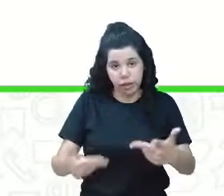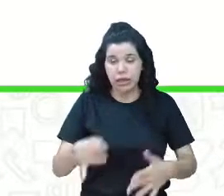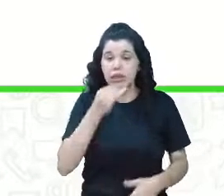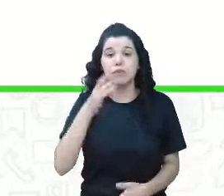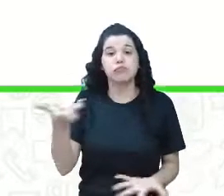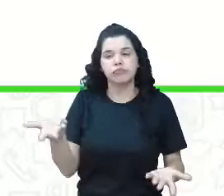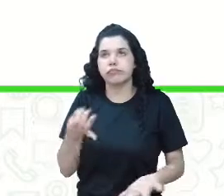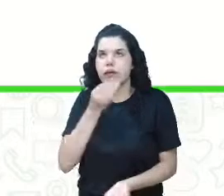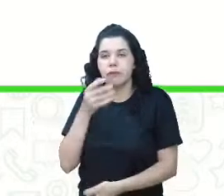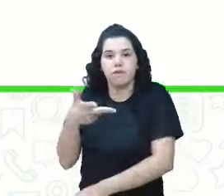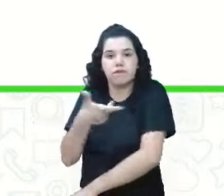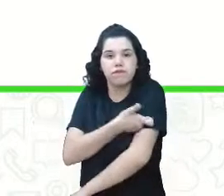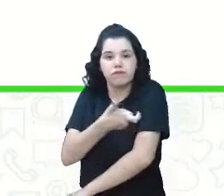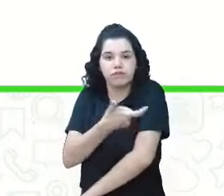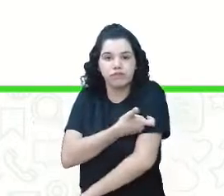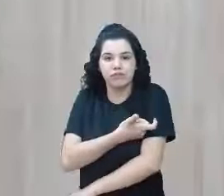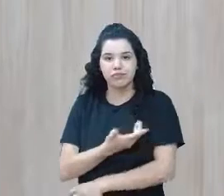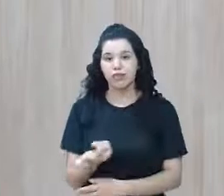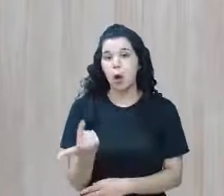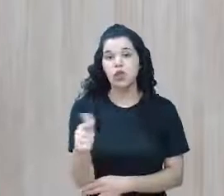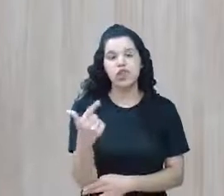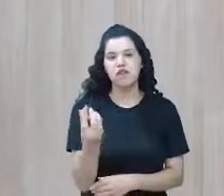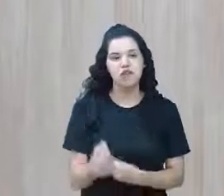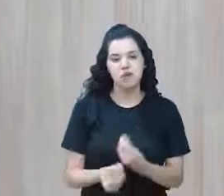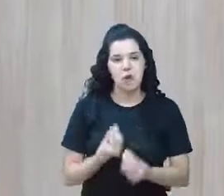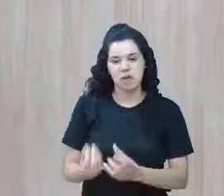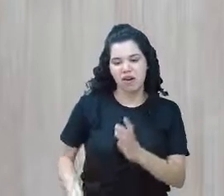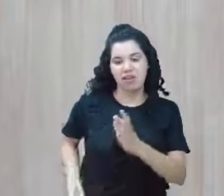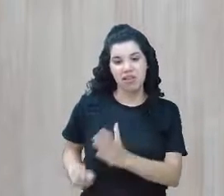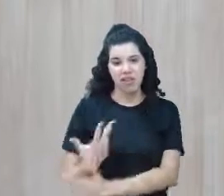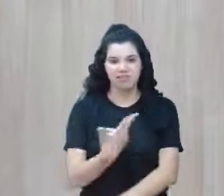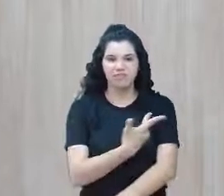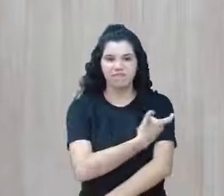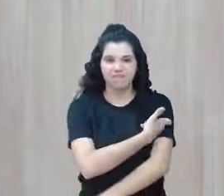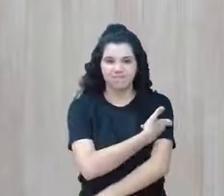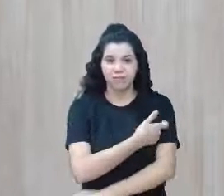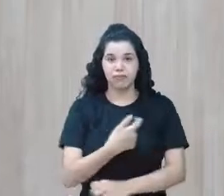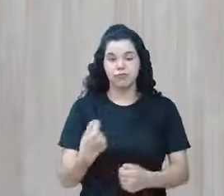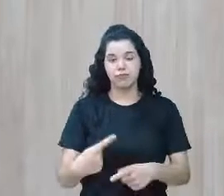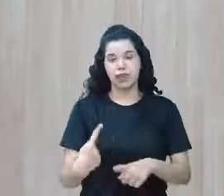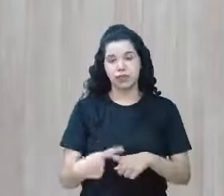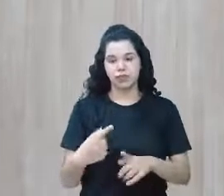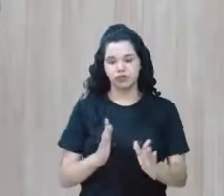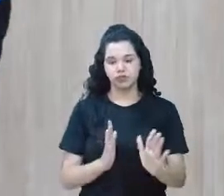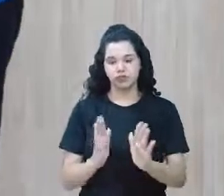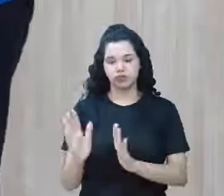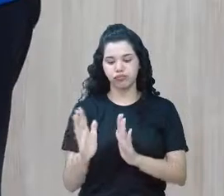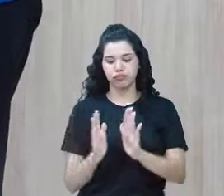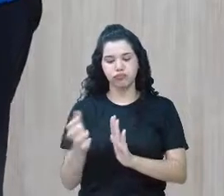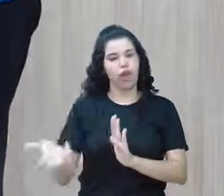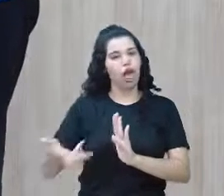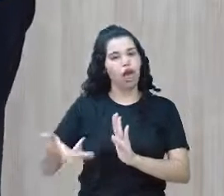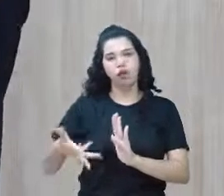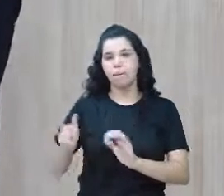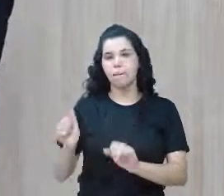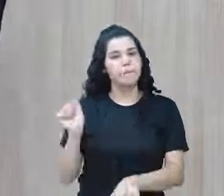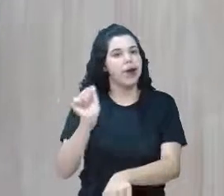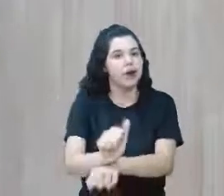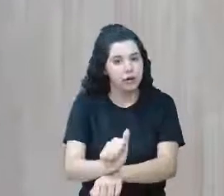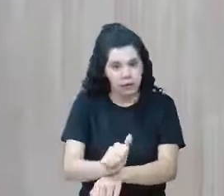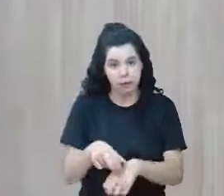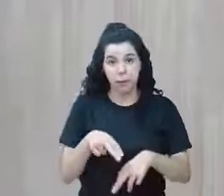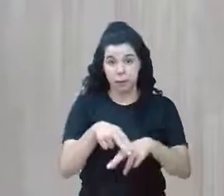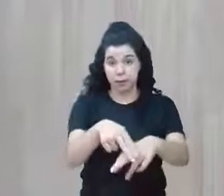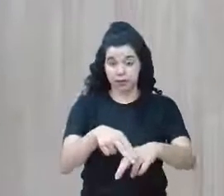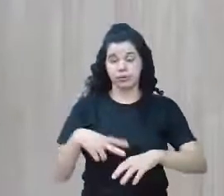vacinas. Faltou a matéria-prima, se lembra? E tivemos aí, ó, uma parada. Então, as empresas